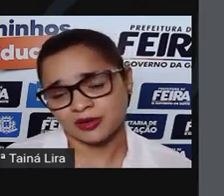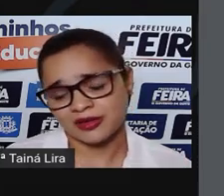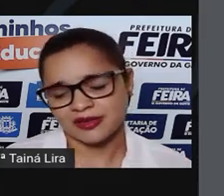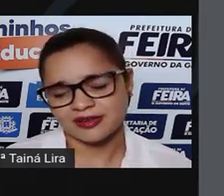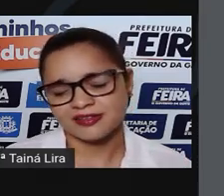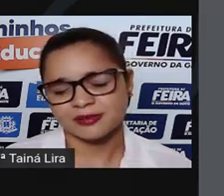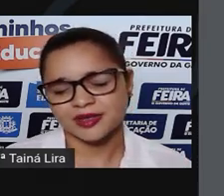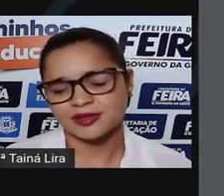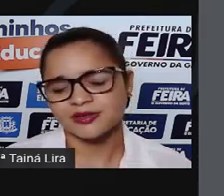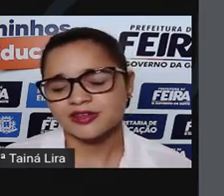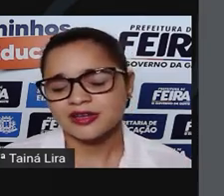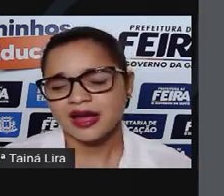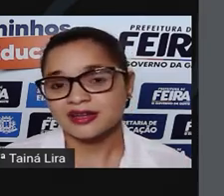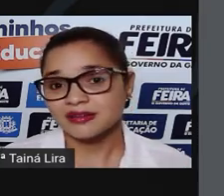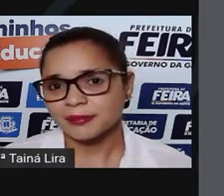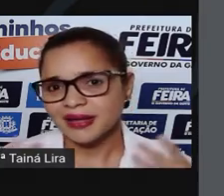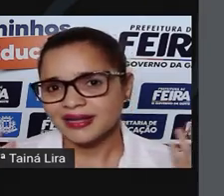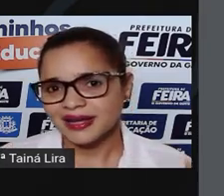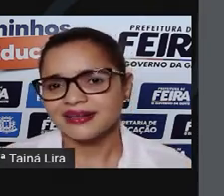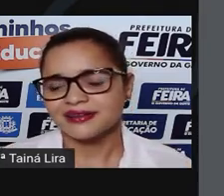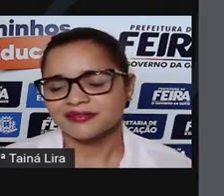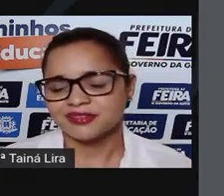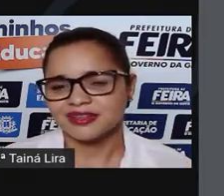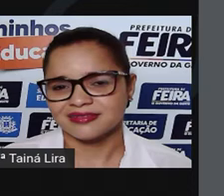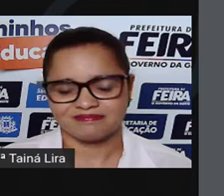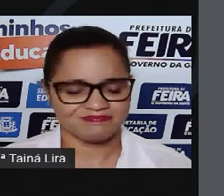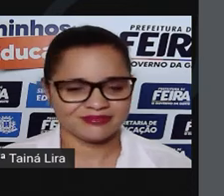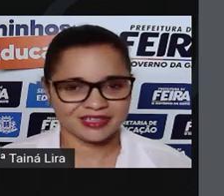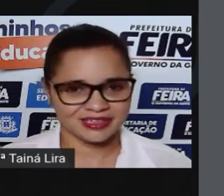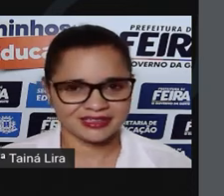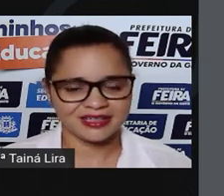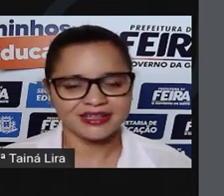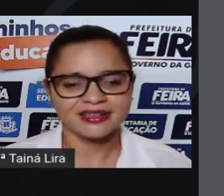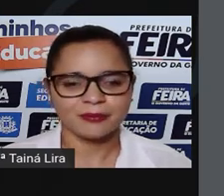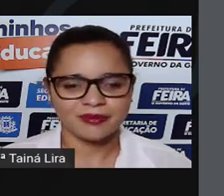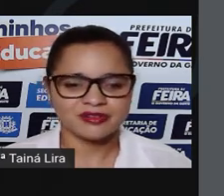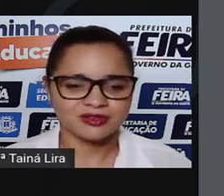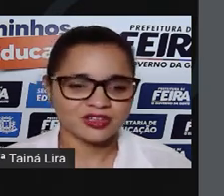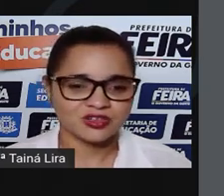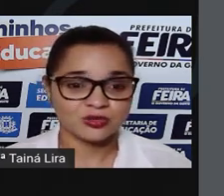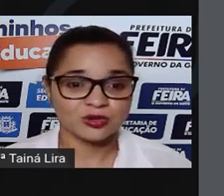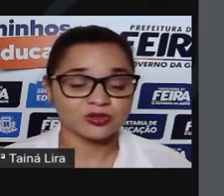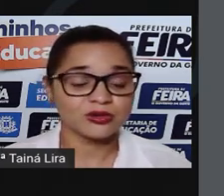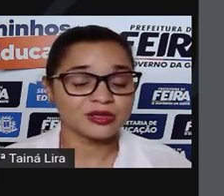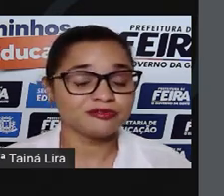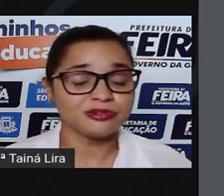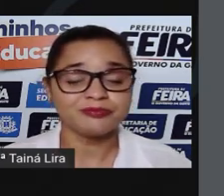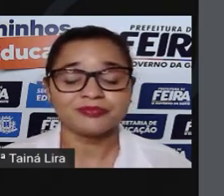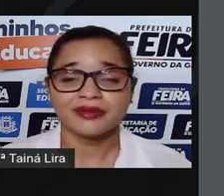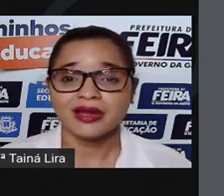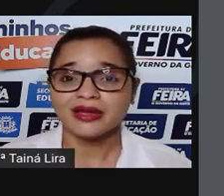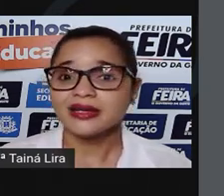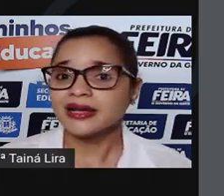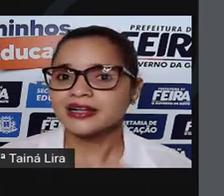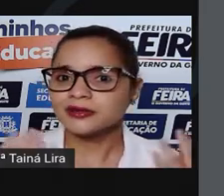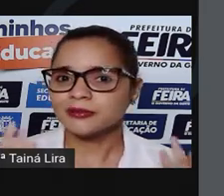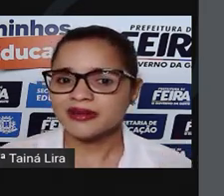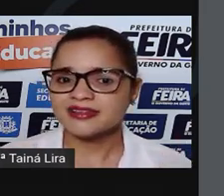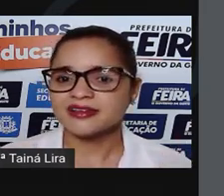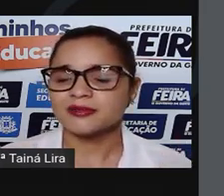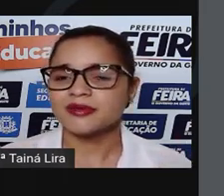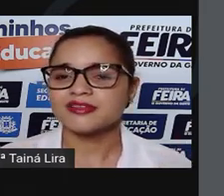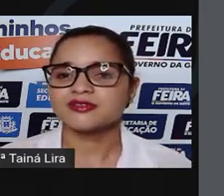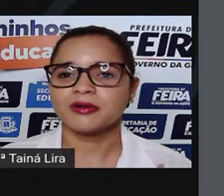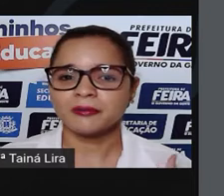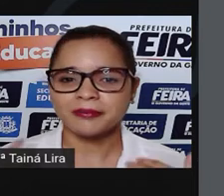esses medos atrapalharem a vida dele, que é o personagem do nosso livro. E, além do